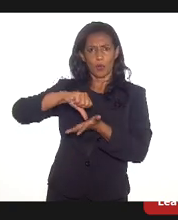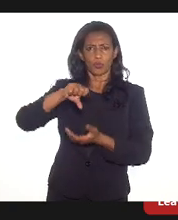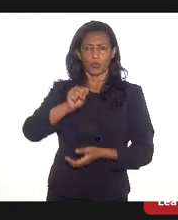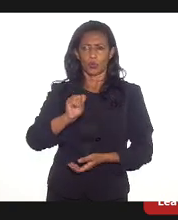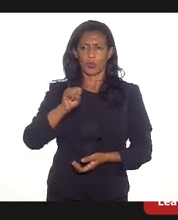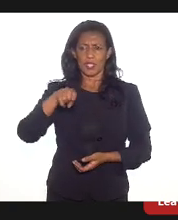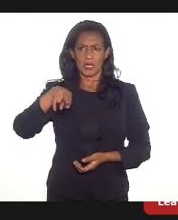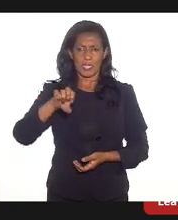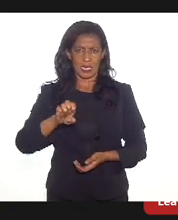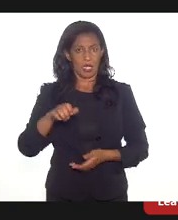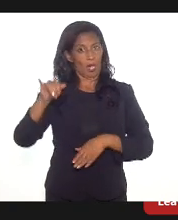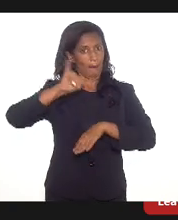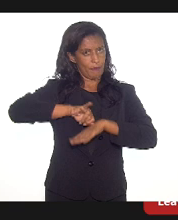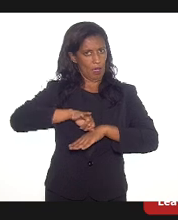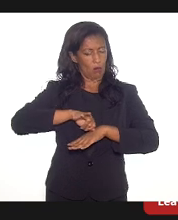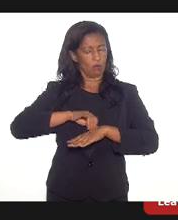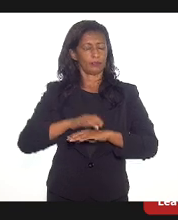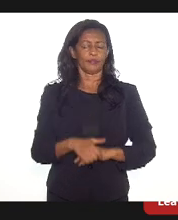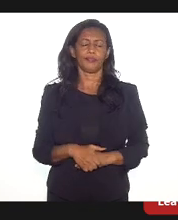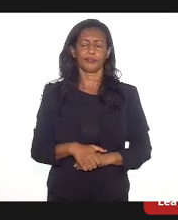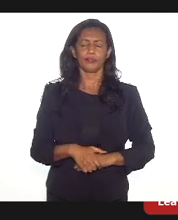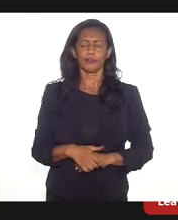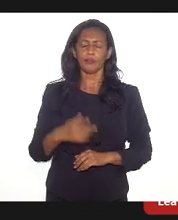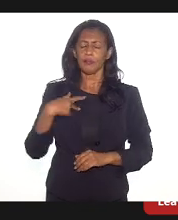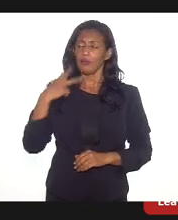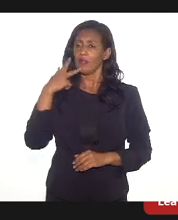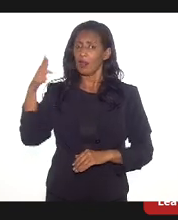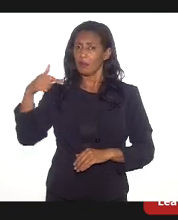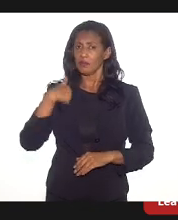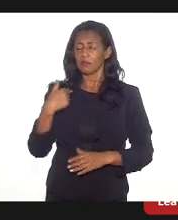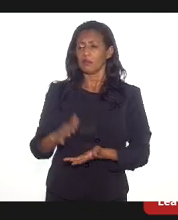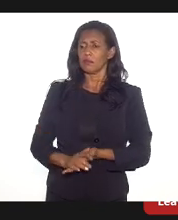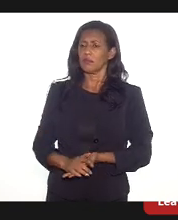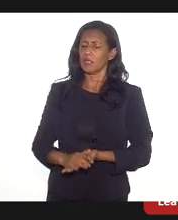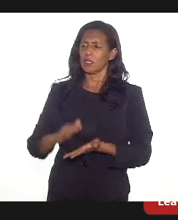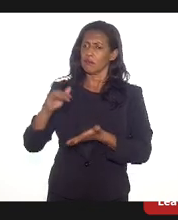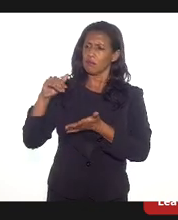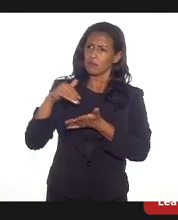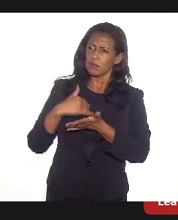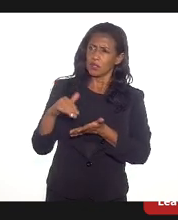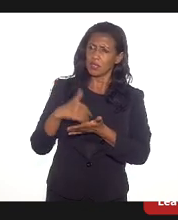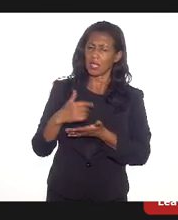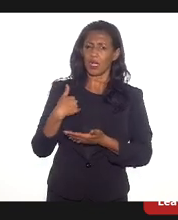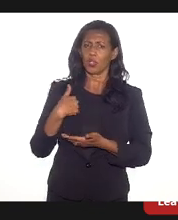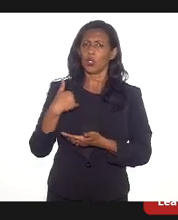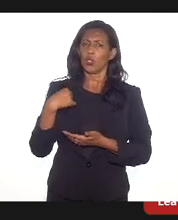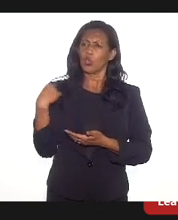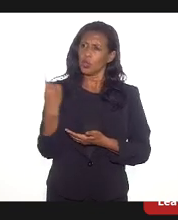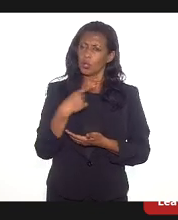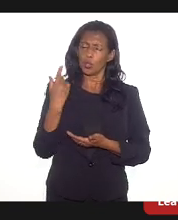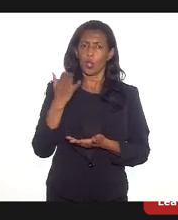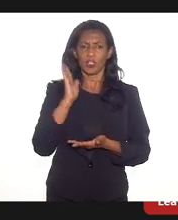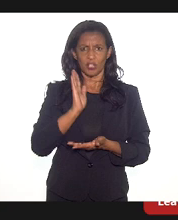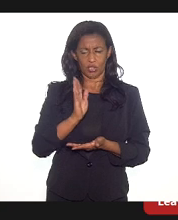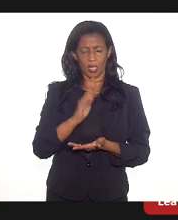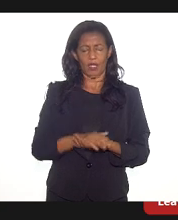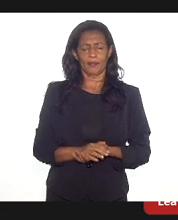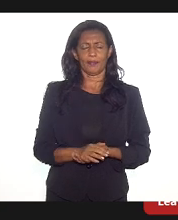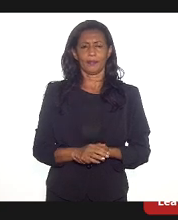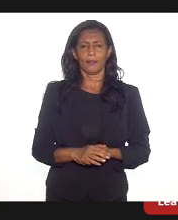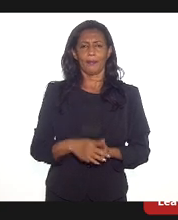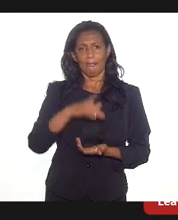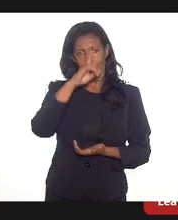nossa capital e ela disse, secretário, nós encaminhamos para um empregador